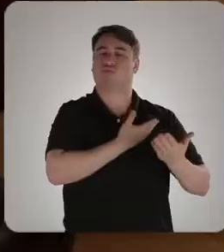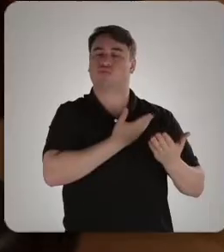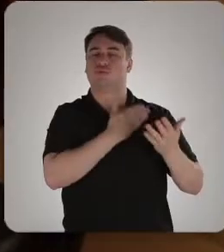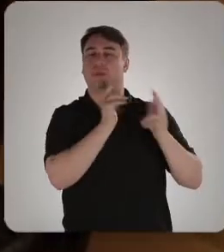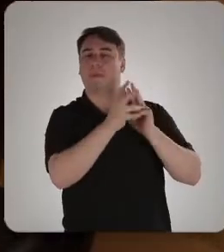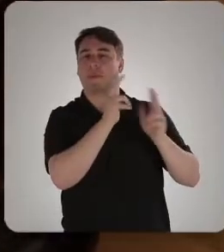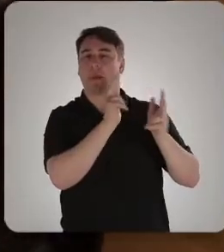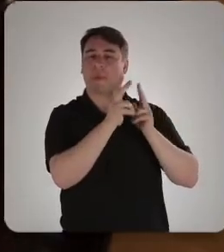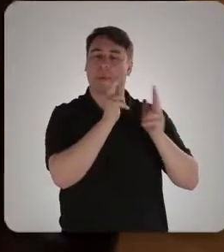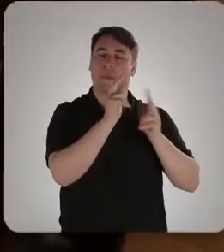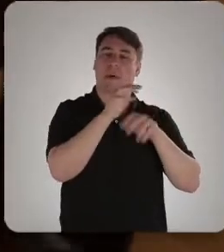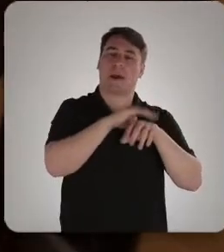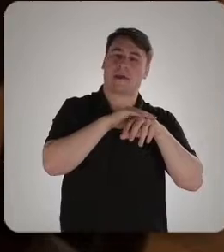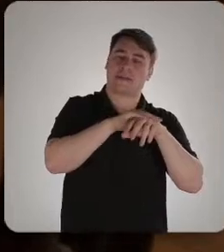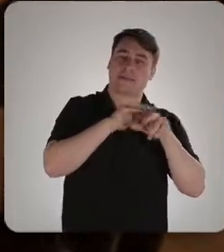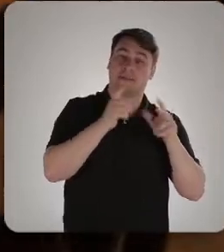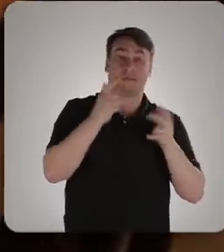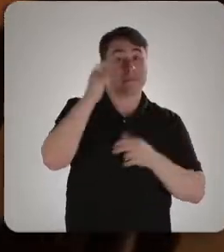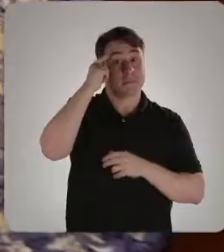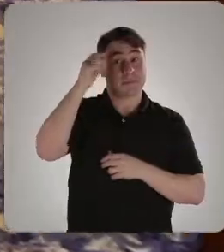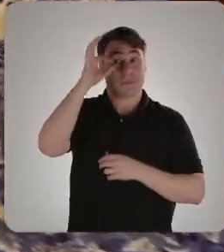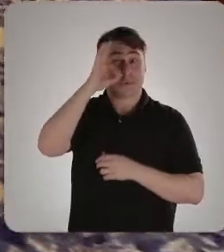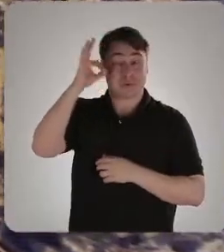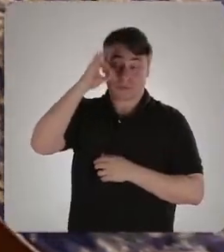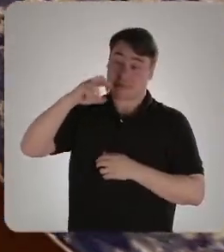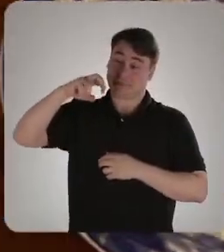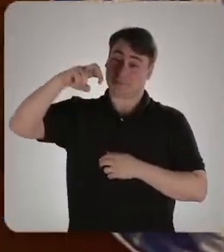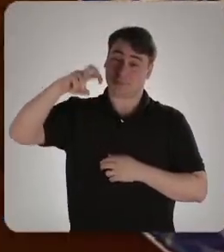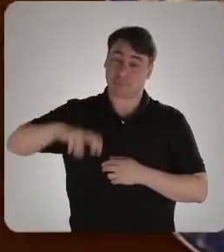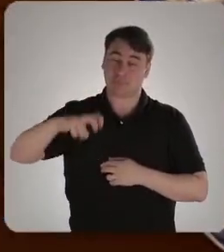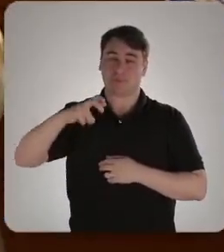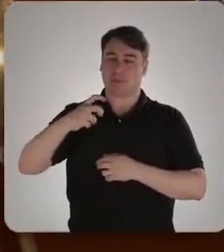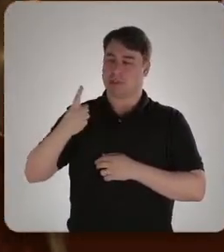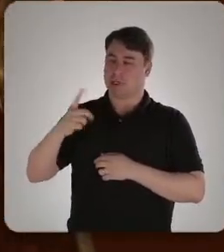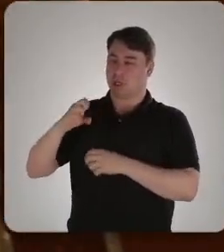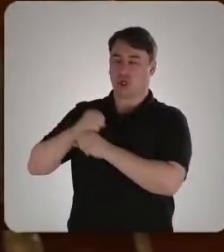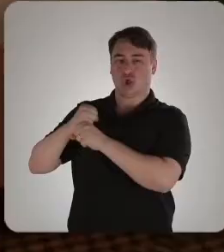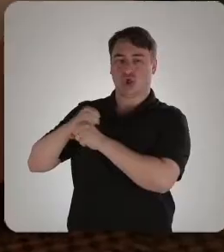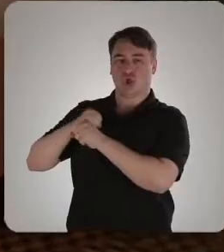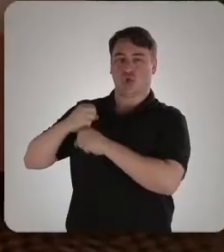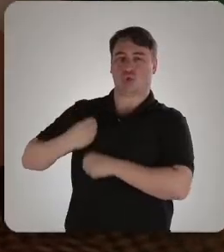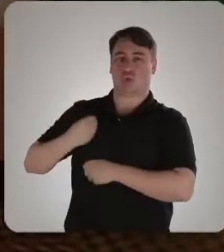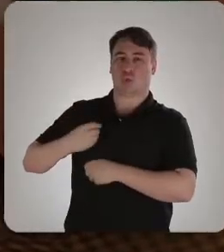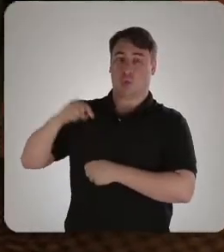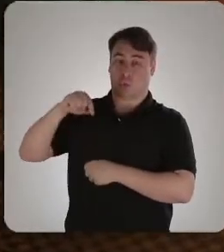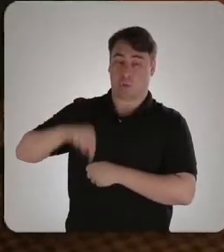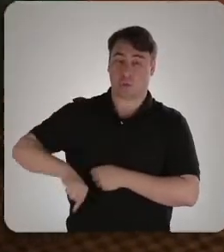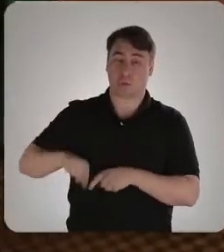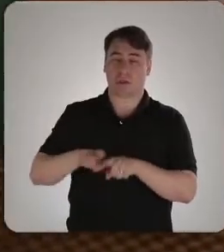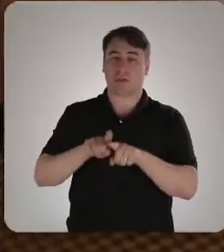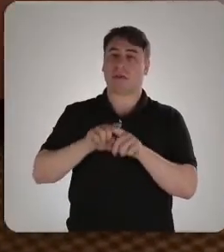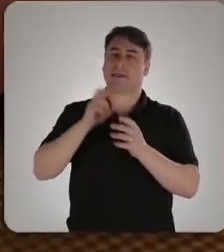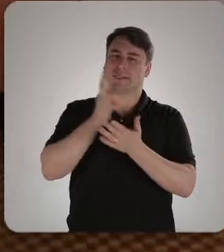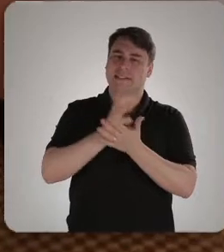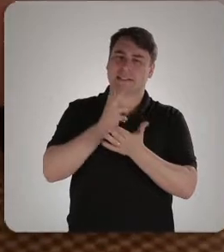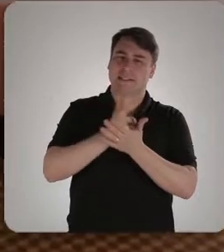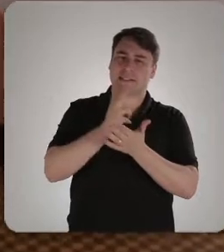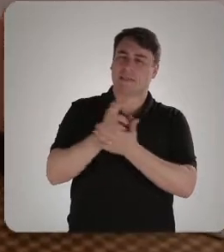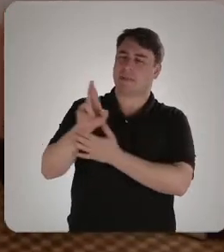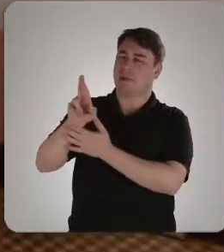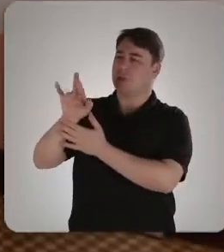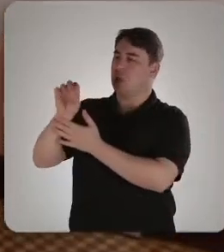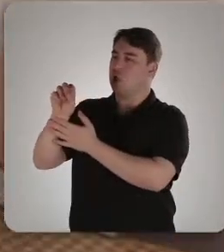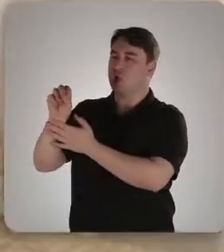Podemos imaginar Portinari nesta sala, durante os quinze anos em que viveu aqui e em todas as vezes que